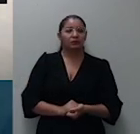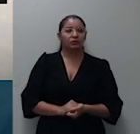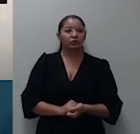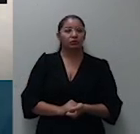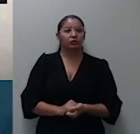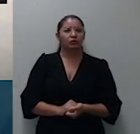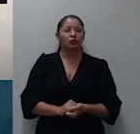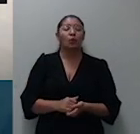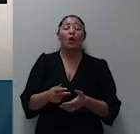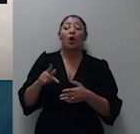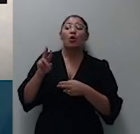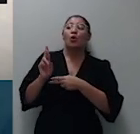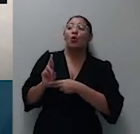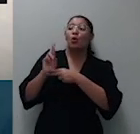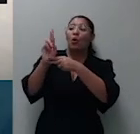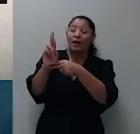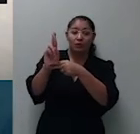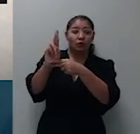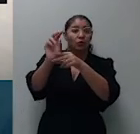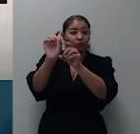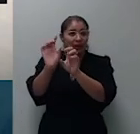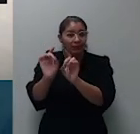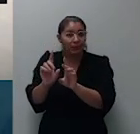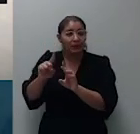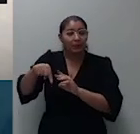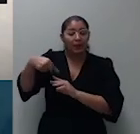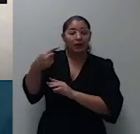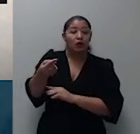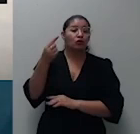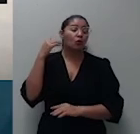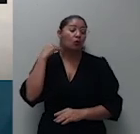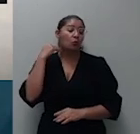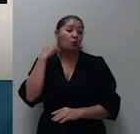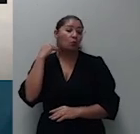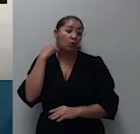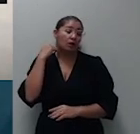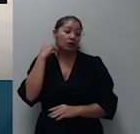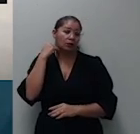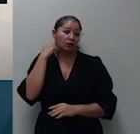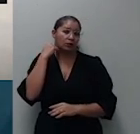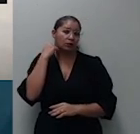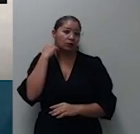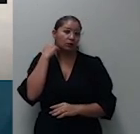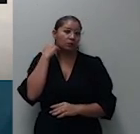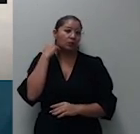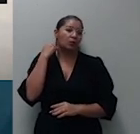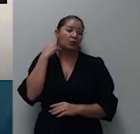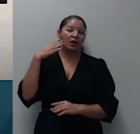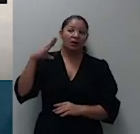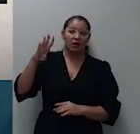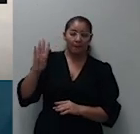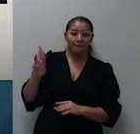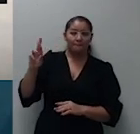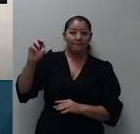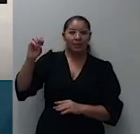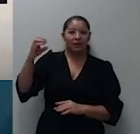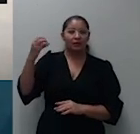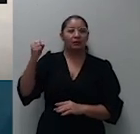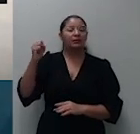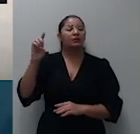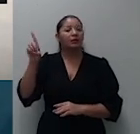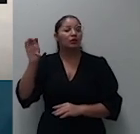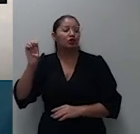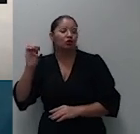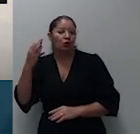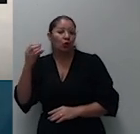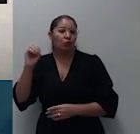extraordinário interposto pelo banco Bradesco por força do artigo 543B do CP 173